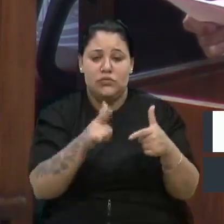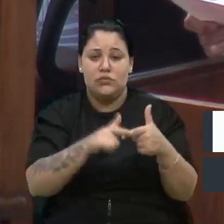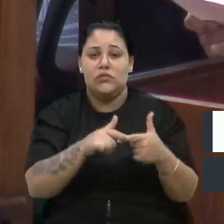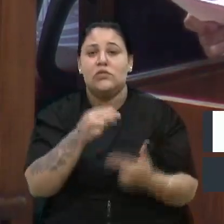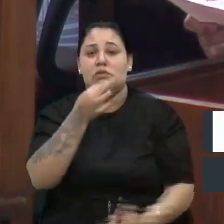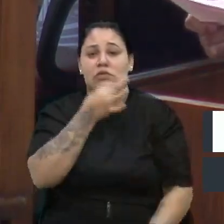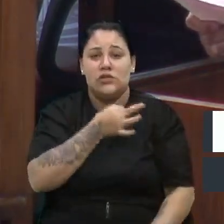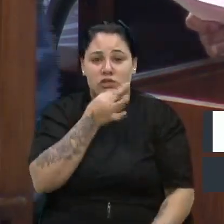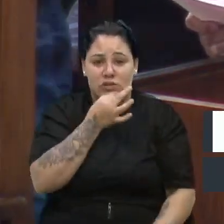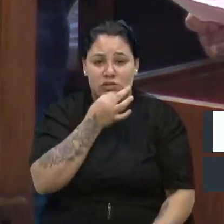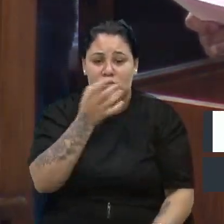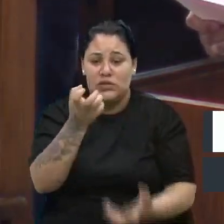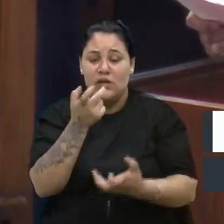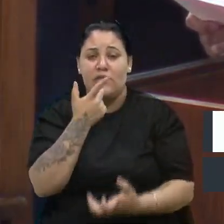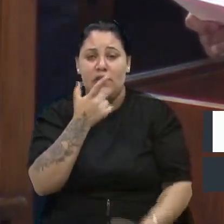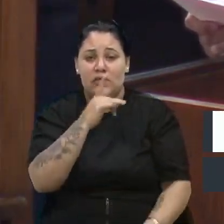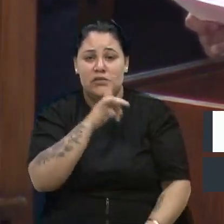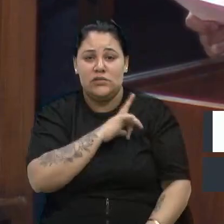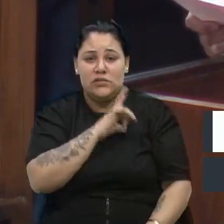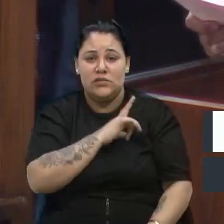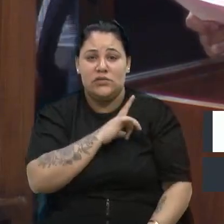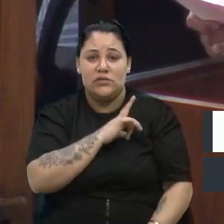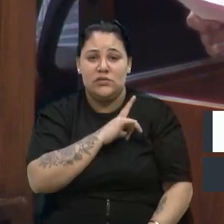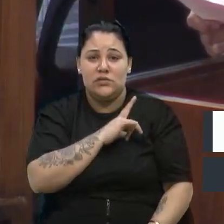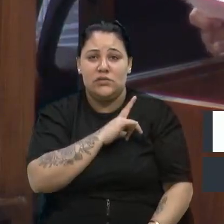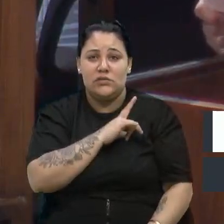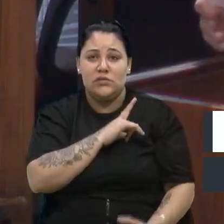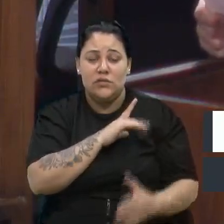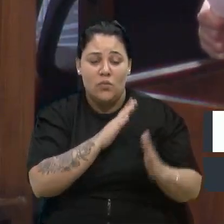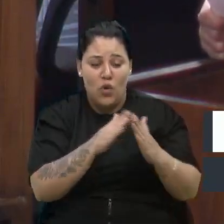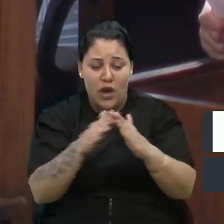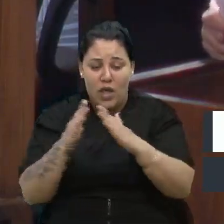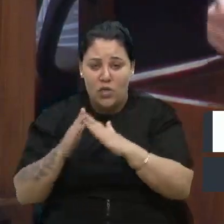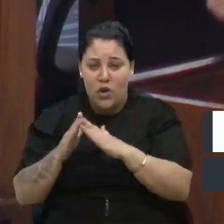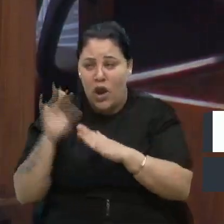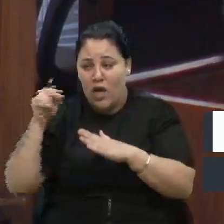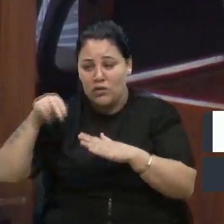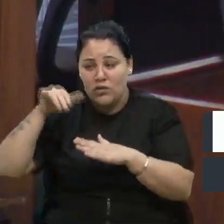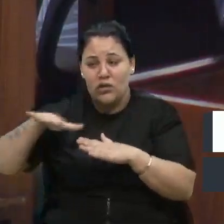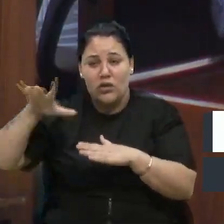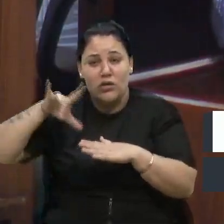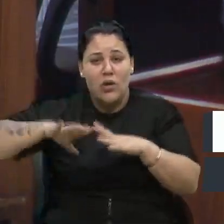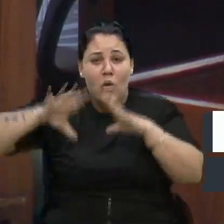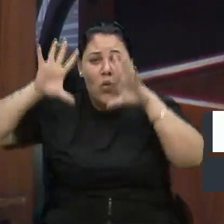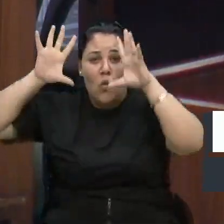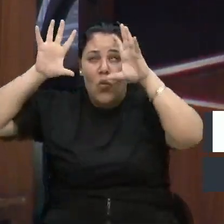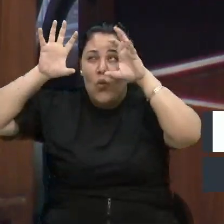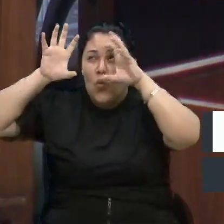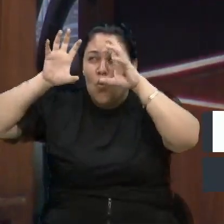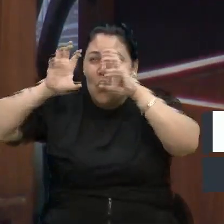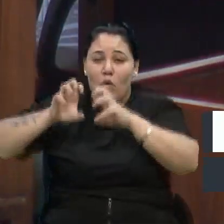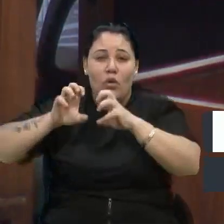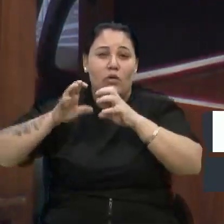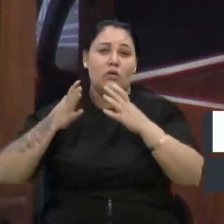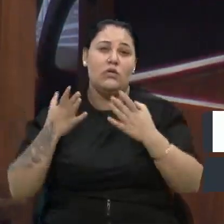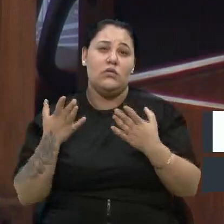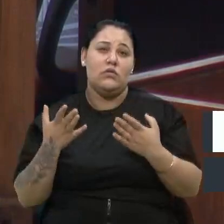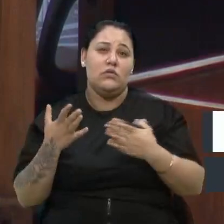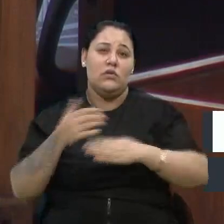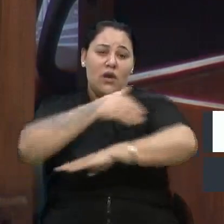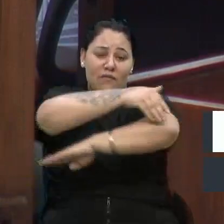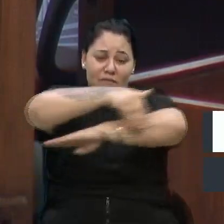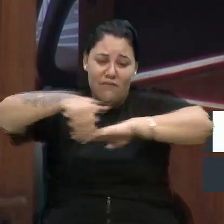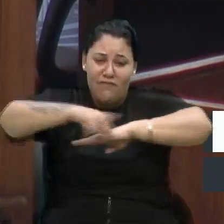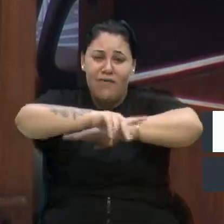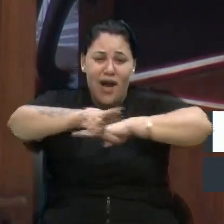eu quero dizer que tem morador do Santa Fé no escuro, quadras inteiras no escuro. E quem fala